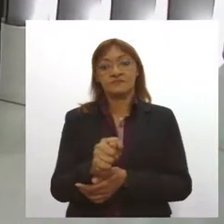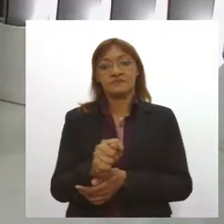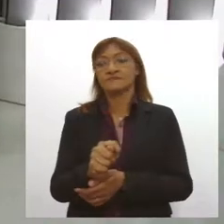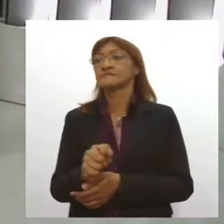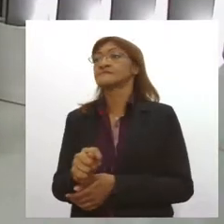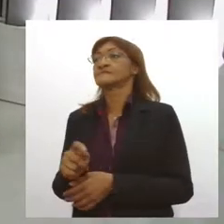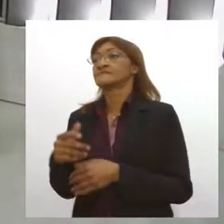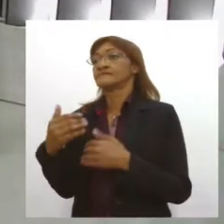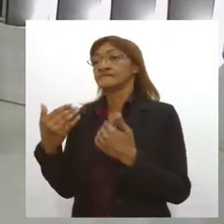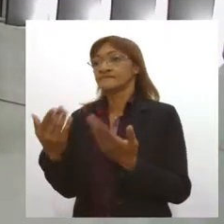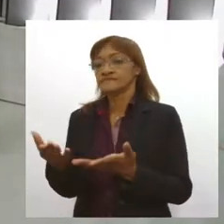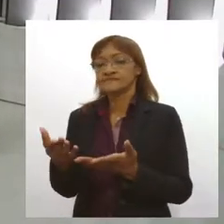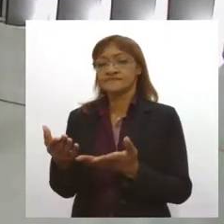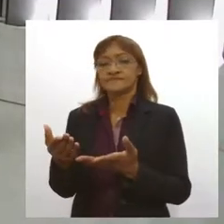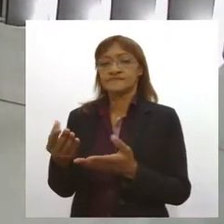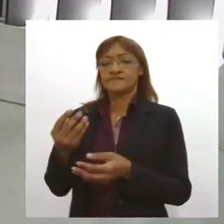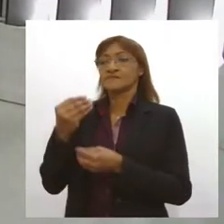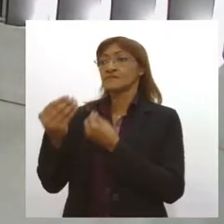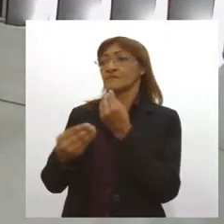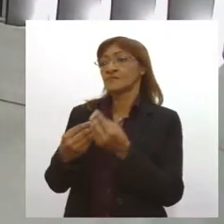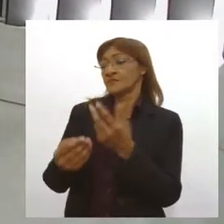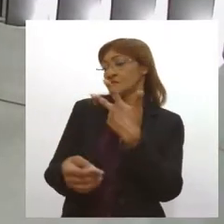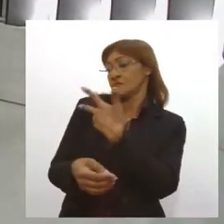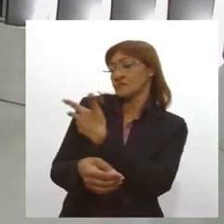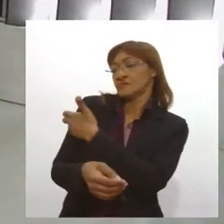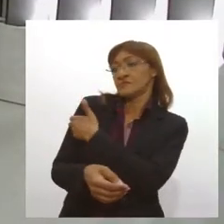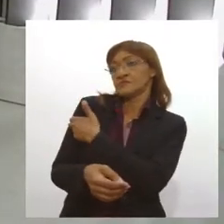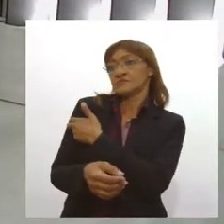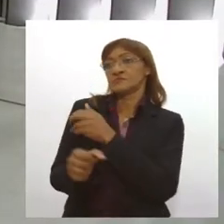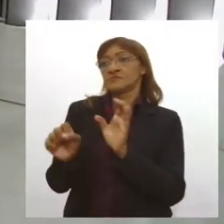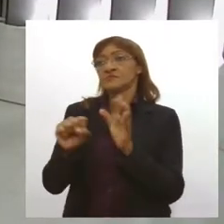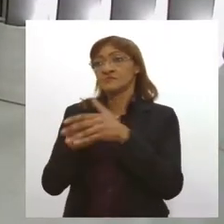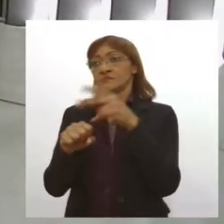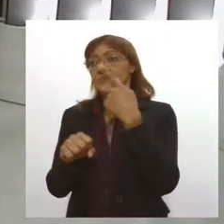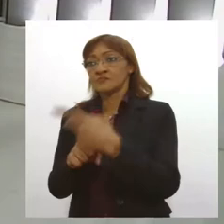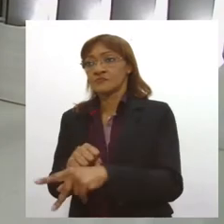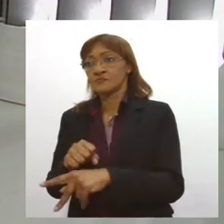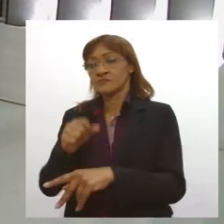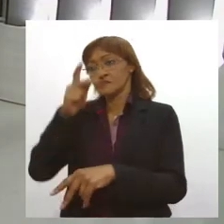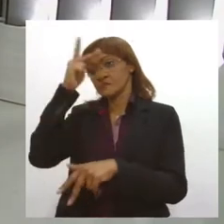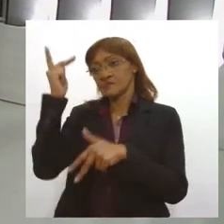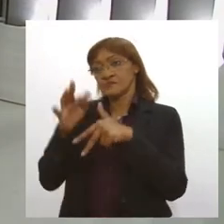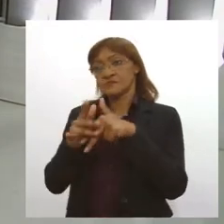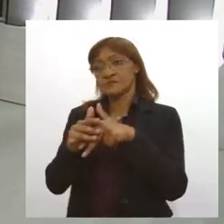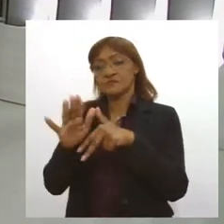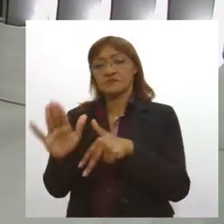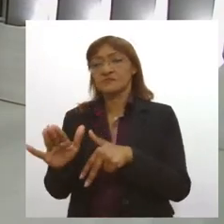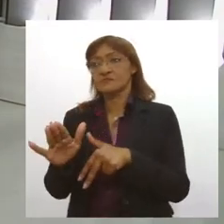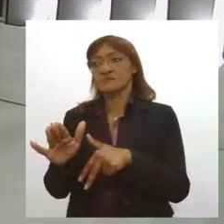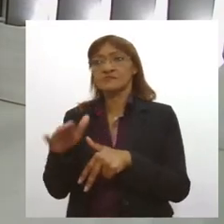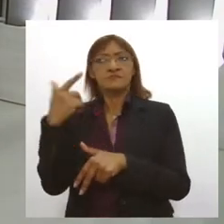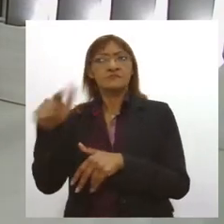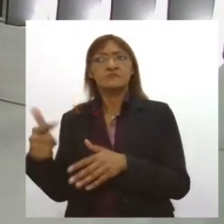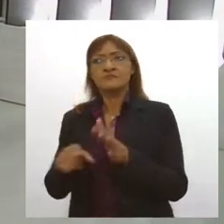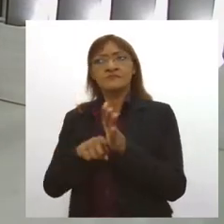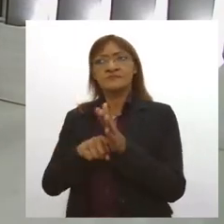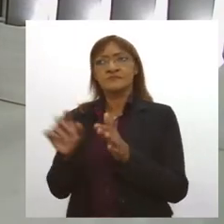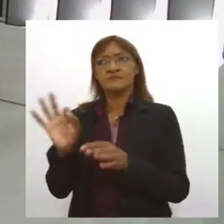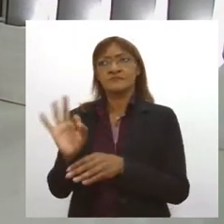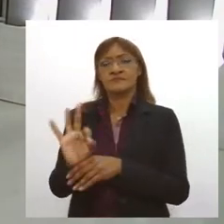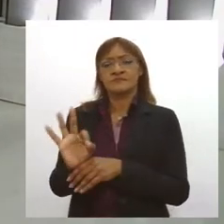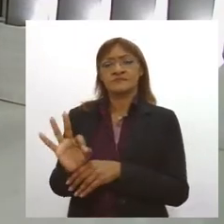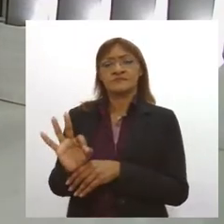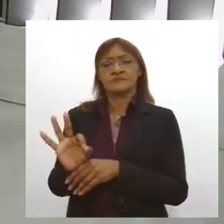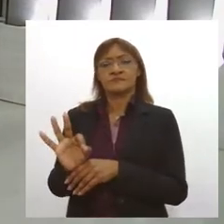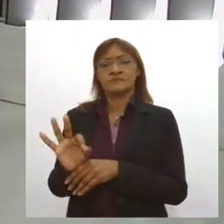relação à questão da aplicação das vacinas da Covid-19 em pacientes que foram submetidos, não tem pesquisas com relação a pacientes que foram